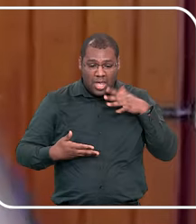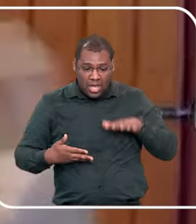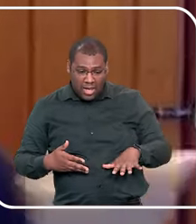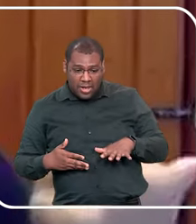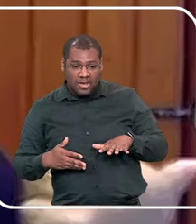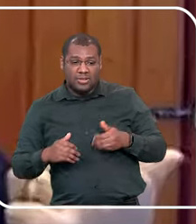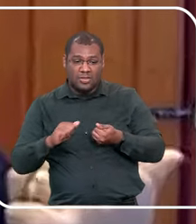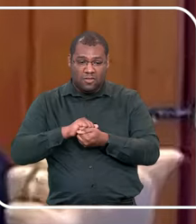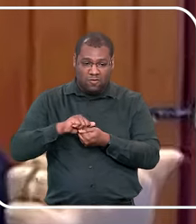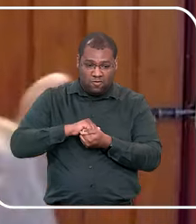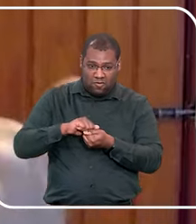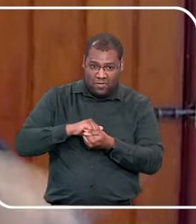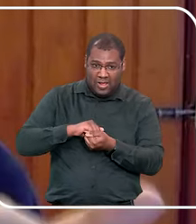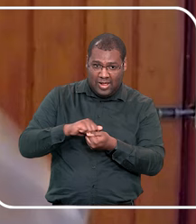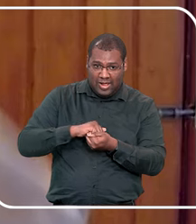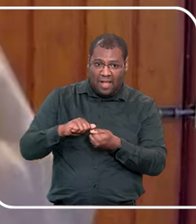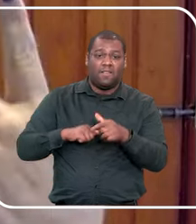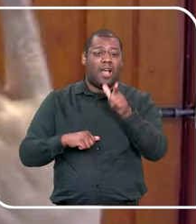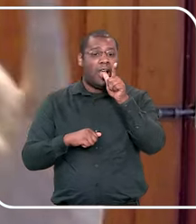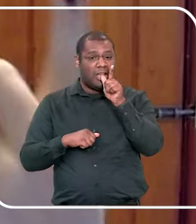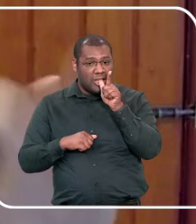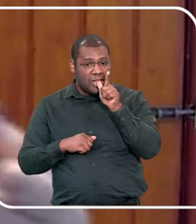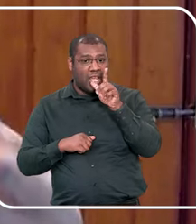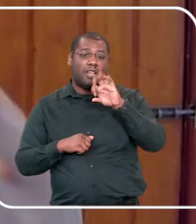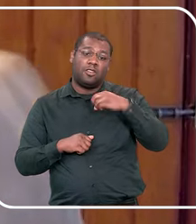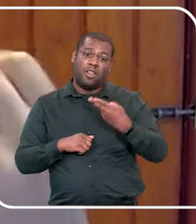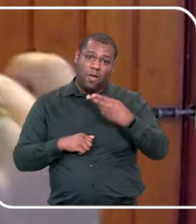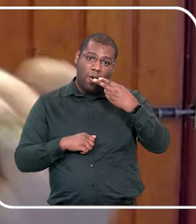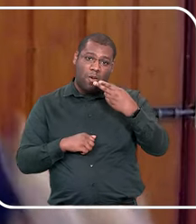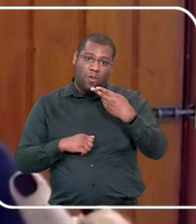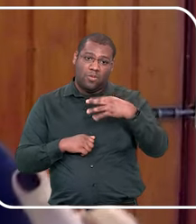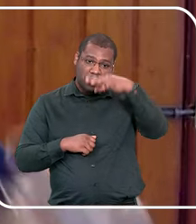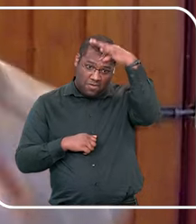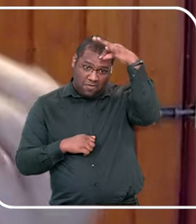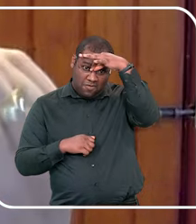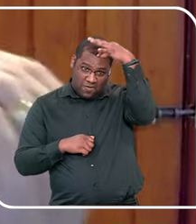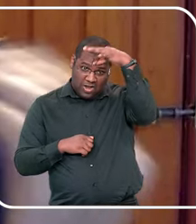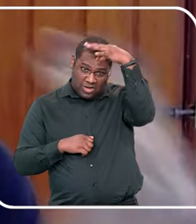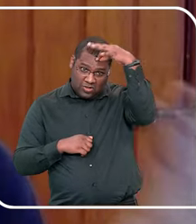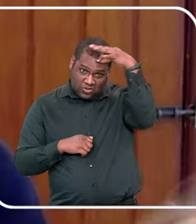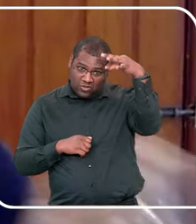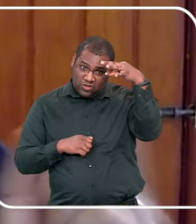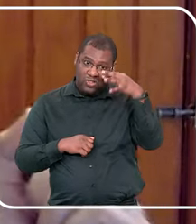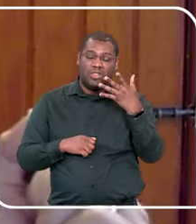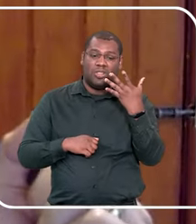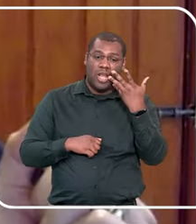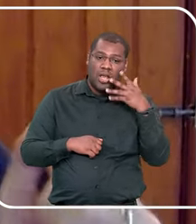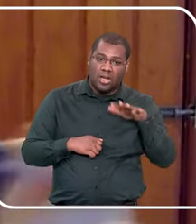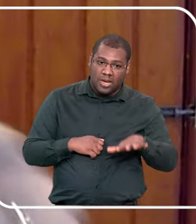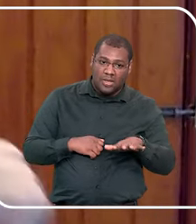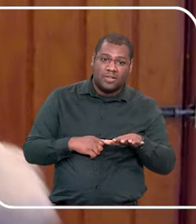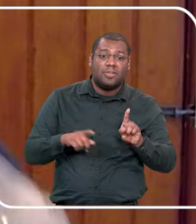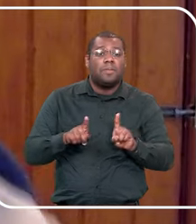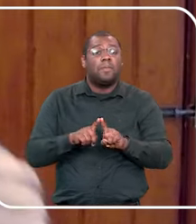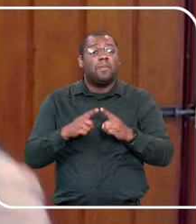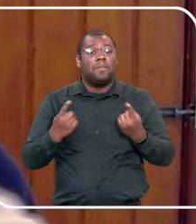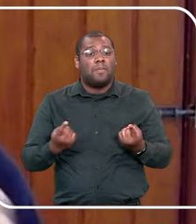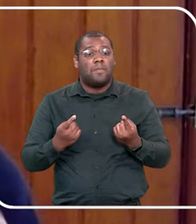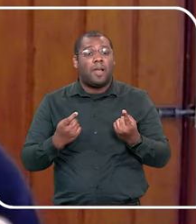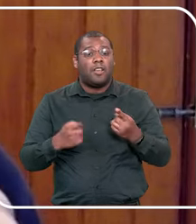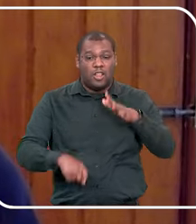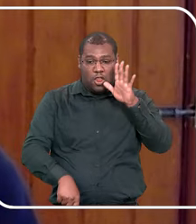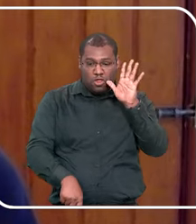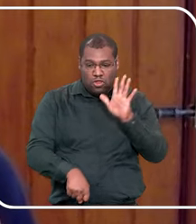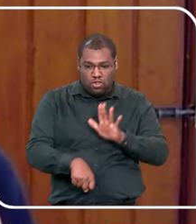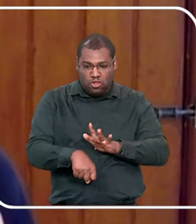pediatra pode passar, é para limpar, para cuidar, para passar um remédio, na consulta com papai e mamãe, e que o toque não